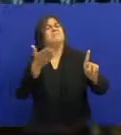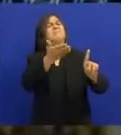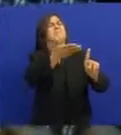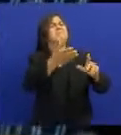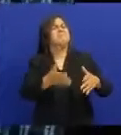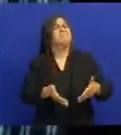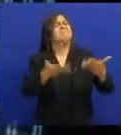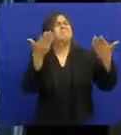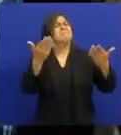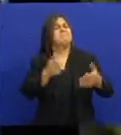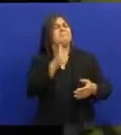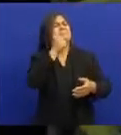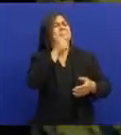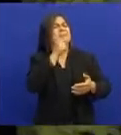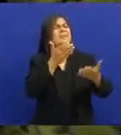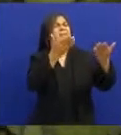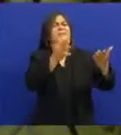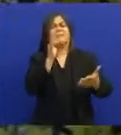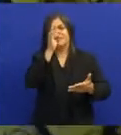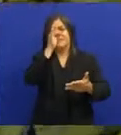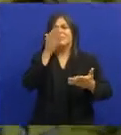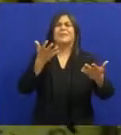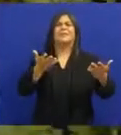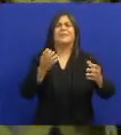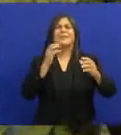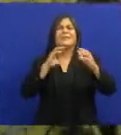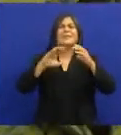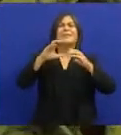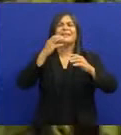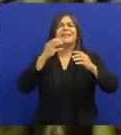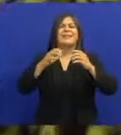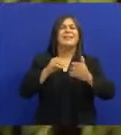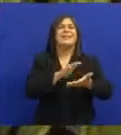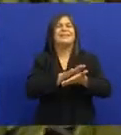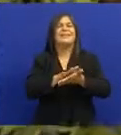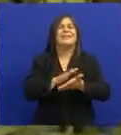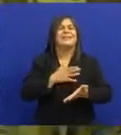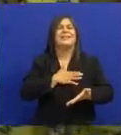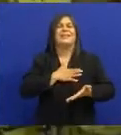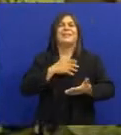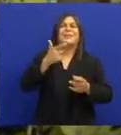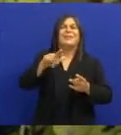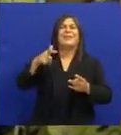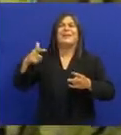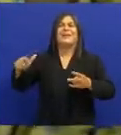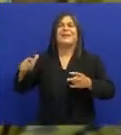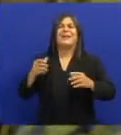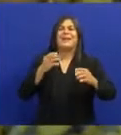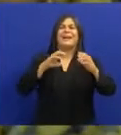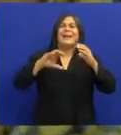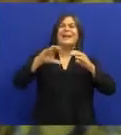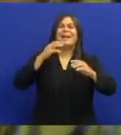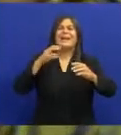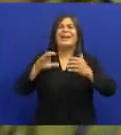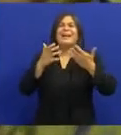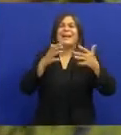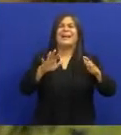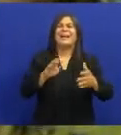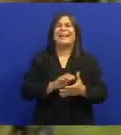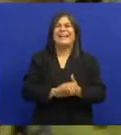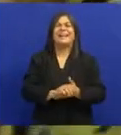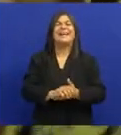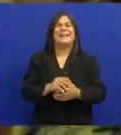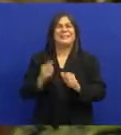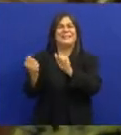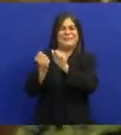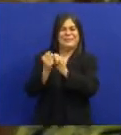Mas não é mais a que aquela alegria flor Tanto que eu gosto de Maria filha de Zé do Handa E ela não quer